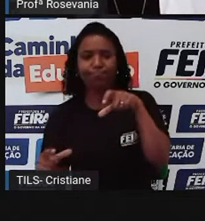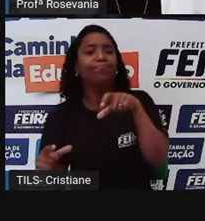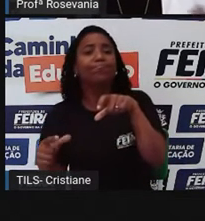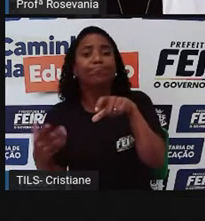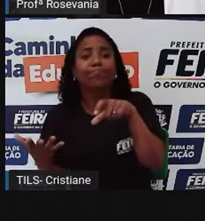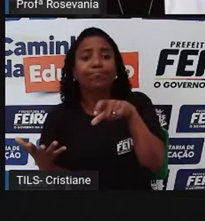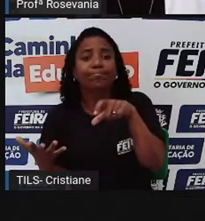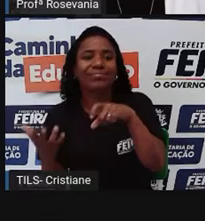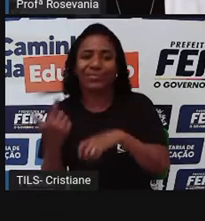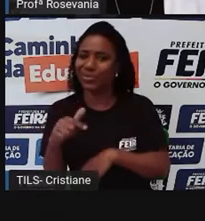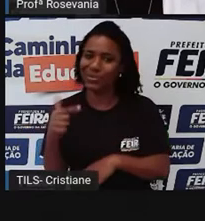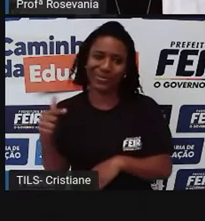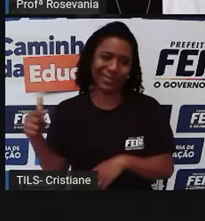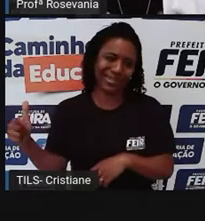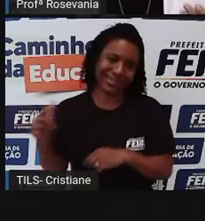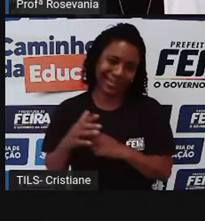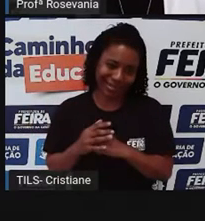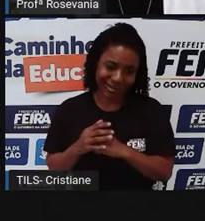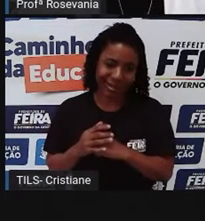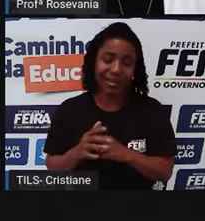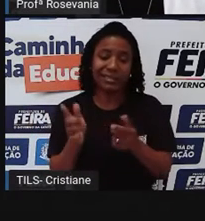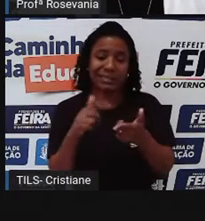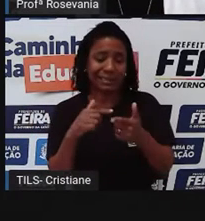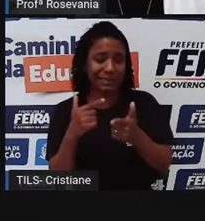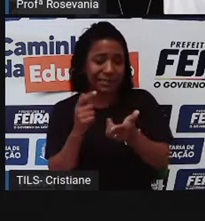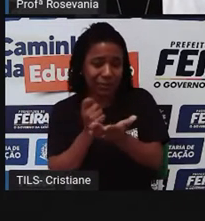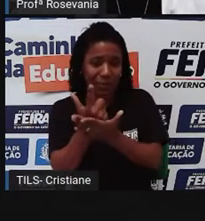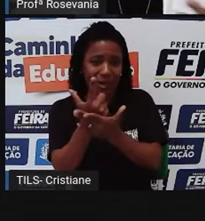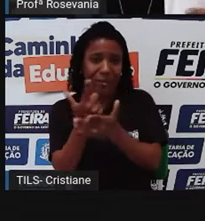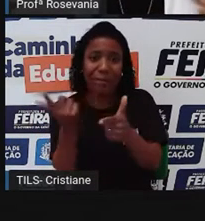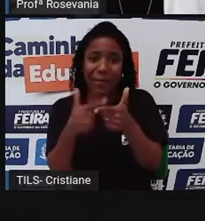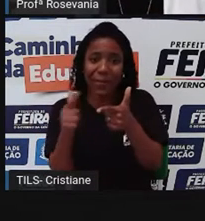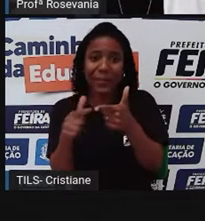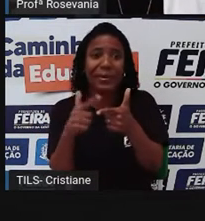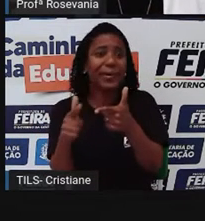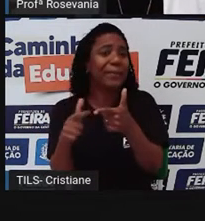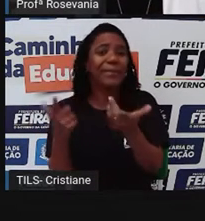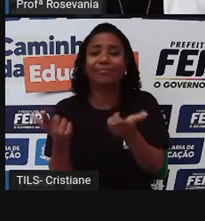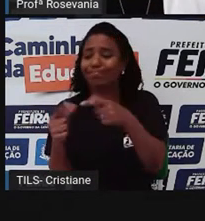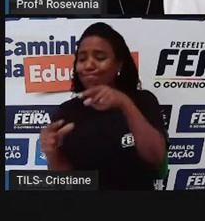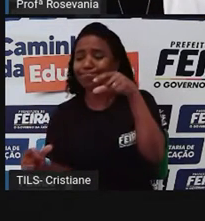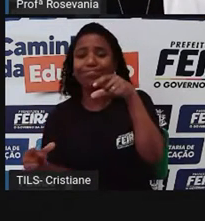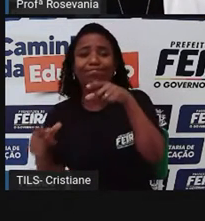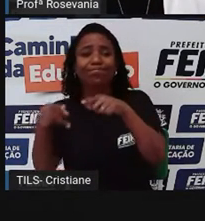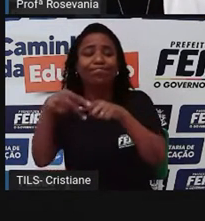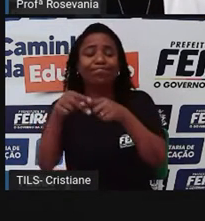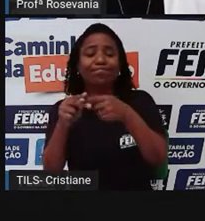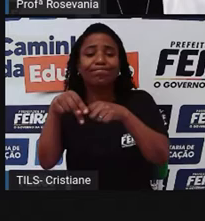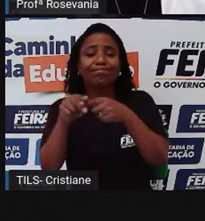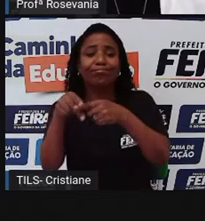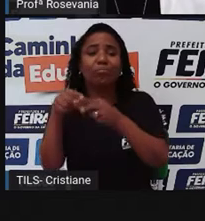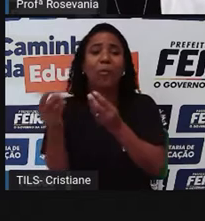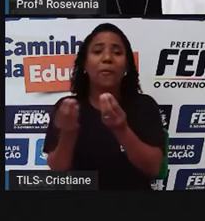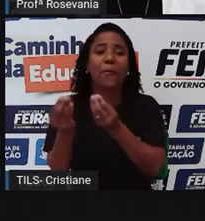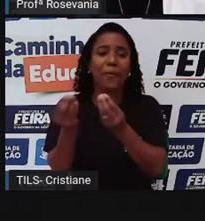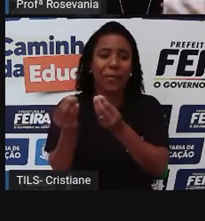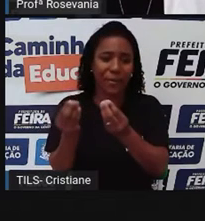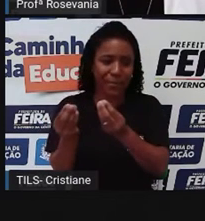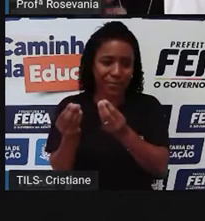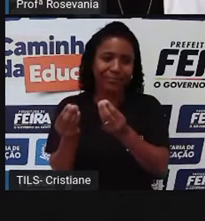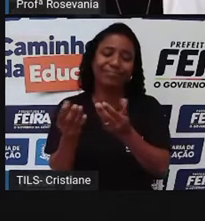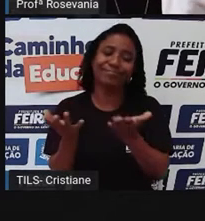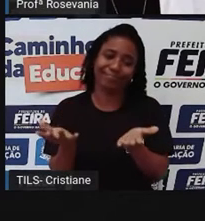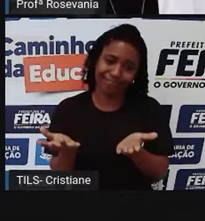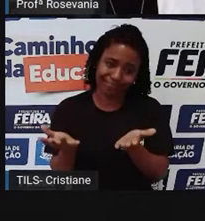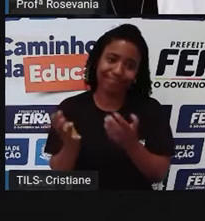uma autorizada, se você não tem uma nota fiscal, já fica mais complicado, você vai ficar mesmo a mecer do dono ali, do estabelecimento, de